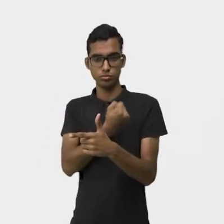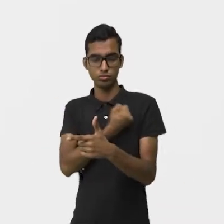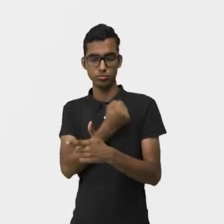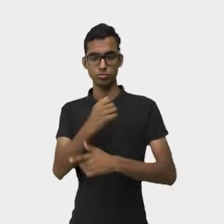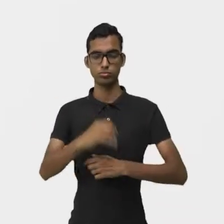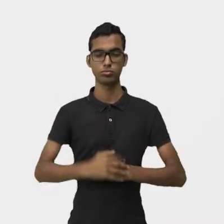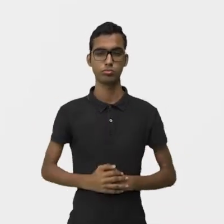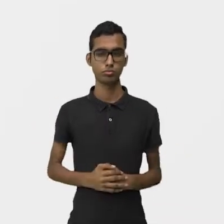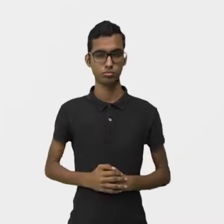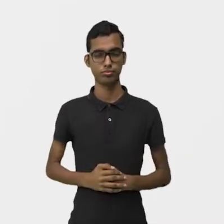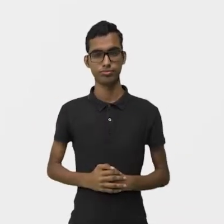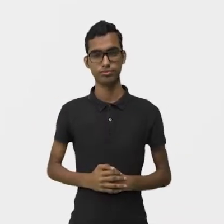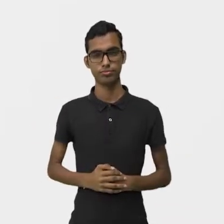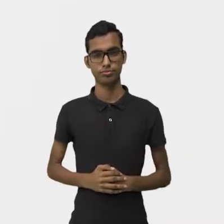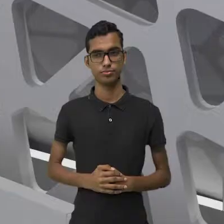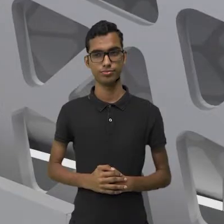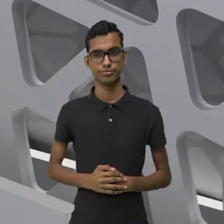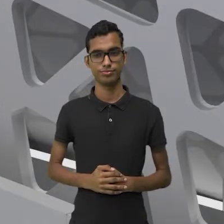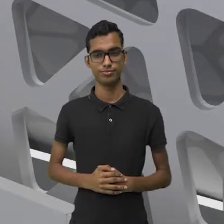inteiros.